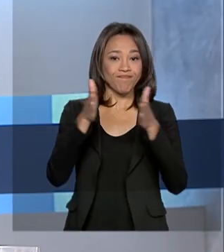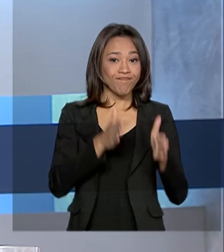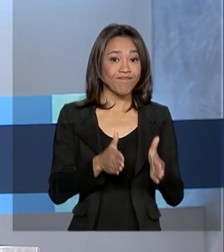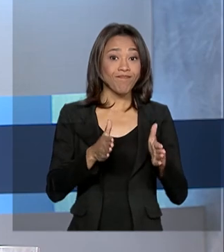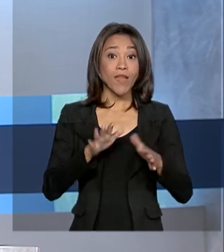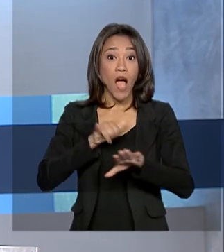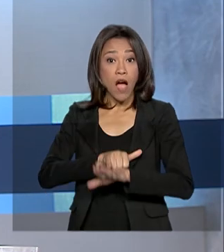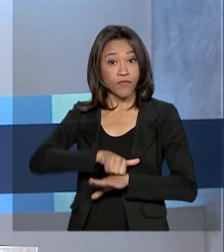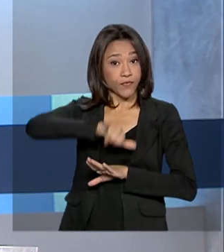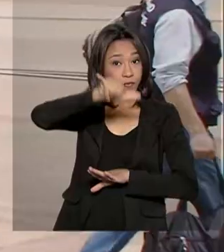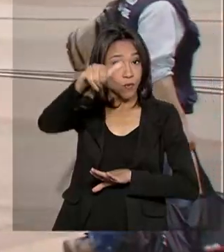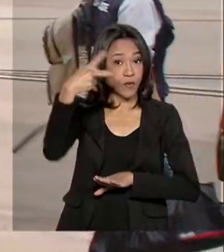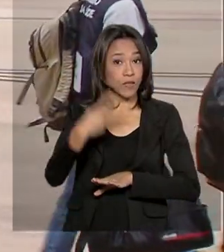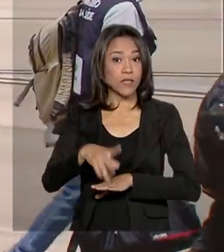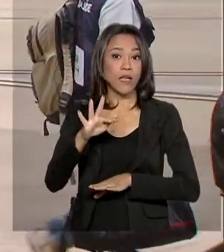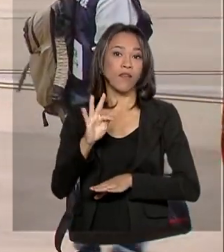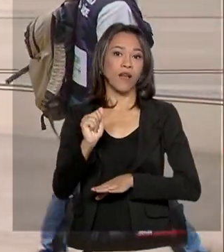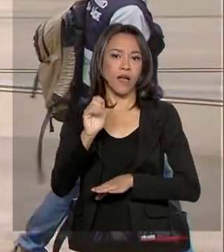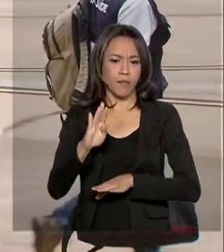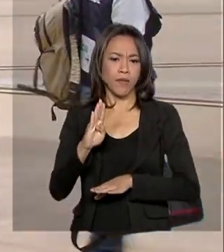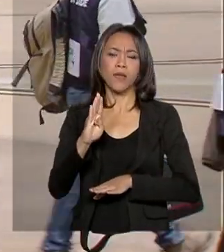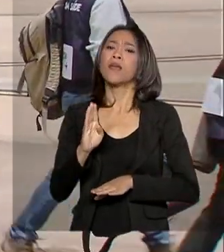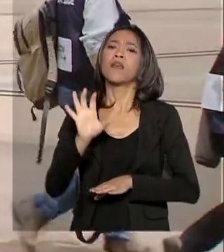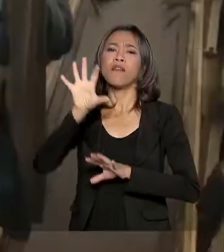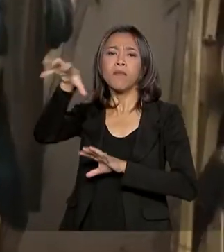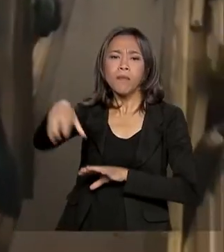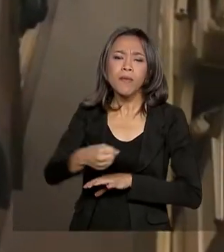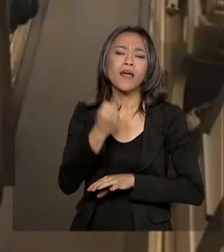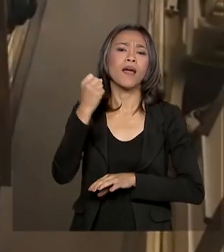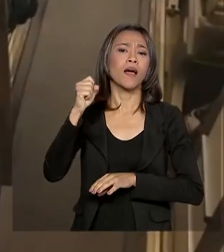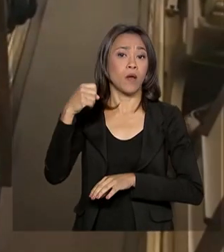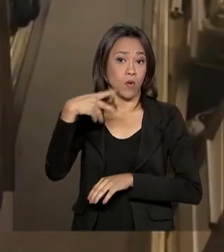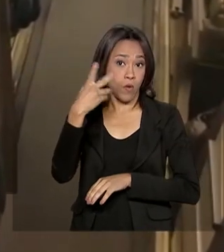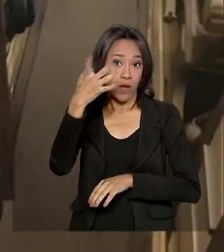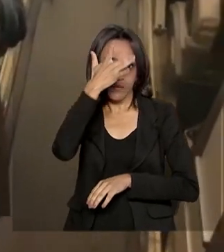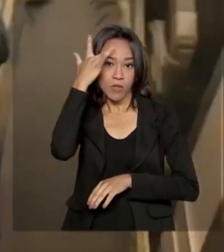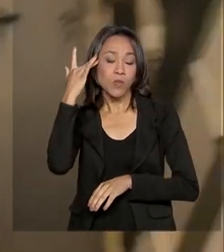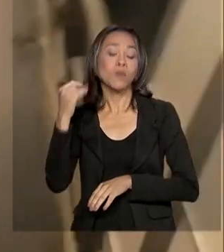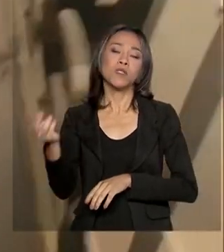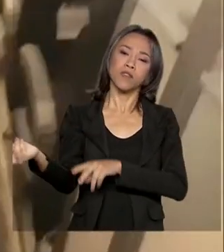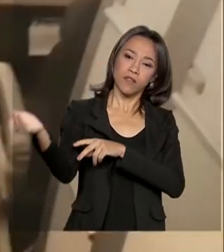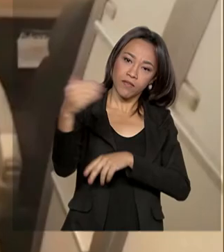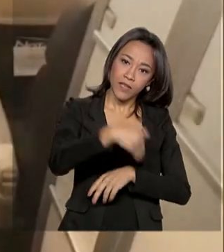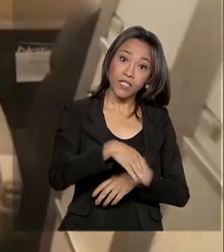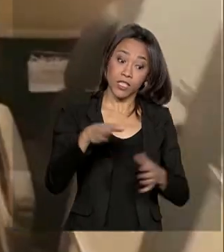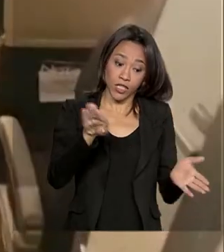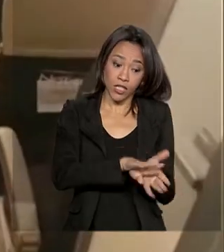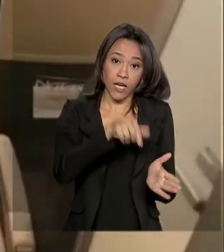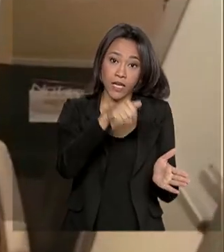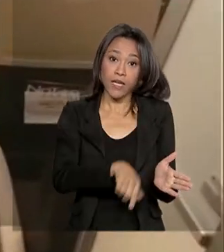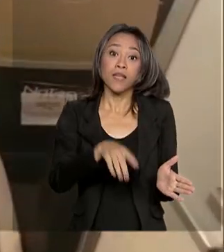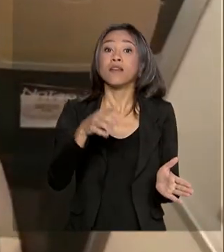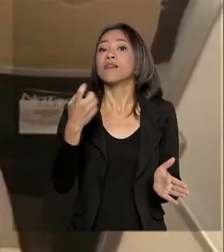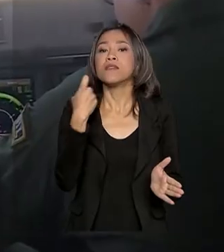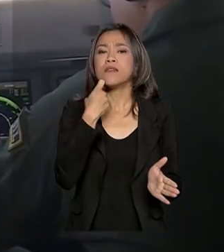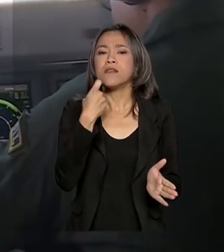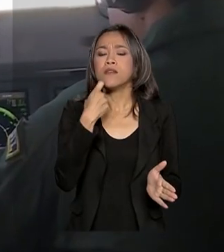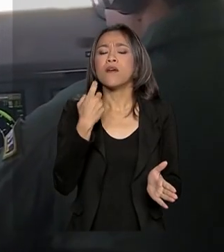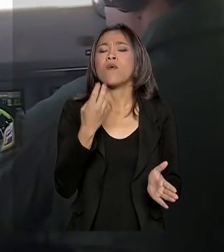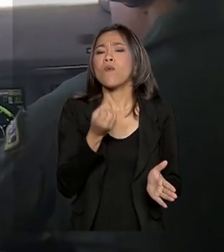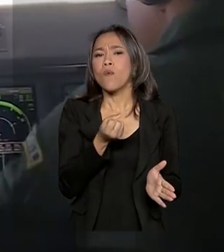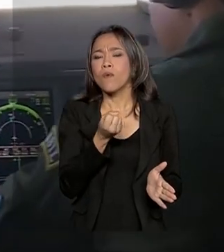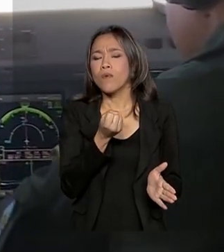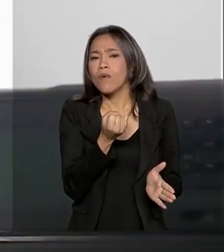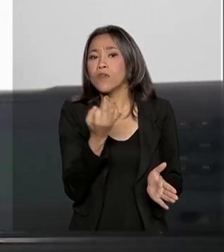Aviões da FAB que vão buscar os brasileiros na China chegam nesta sexta-feira a Wuhan. São cerca de 40 pessoas